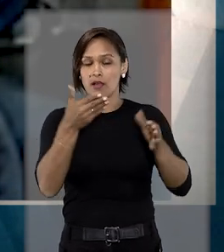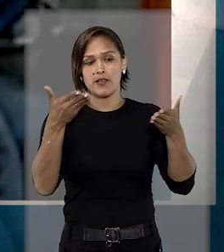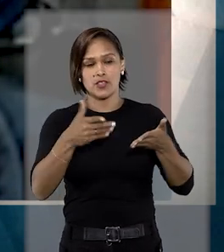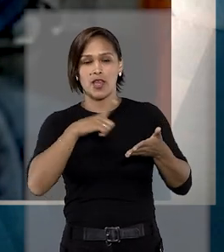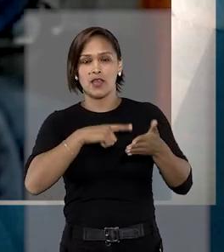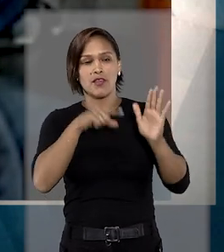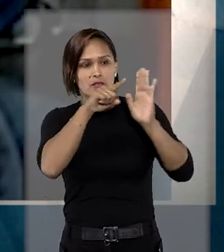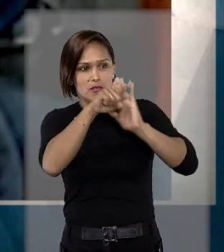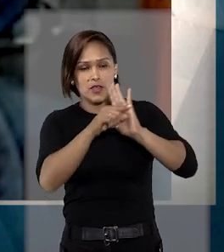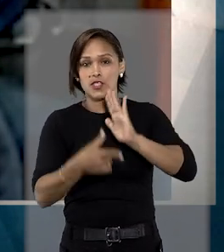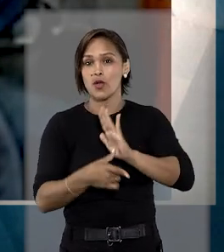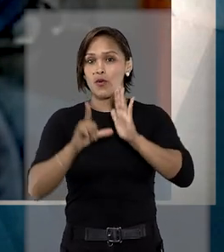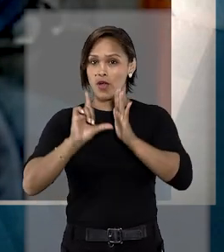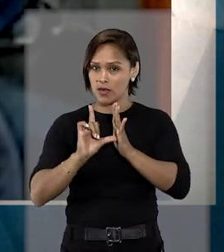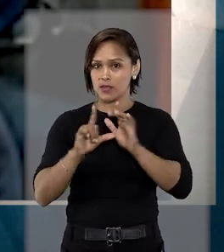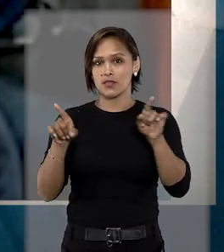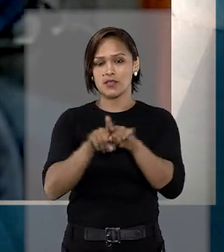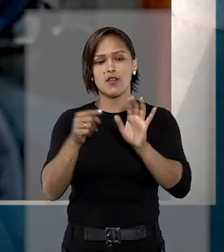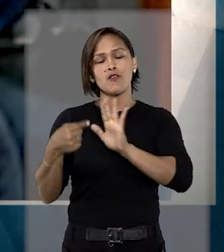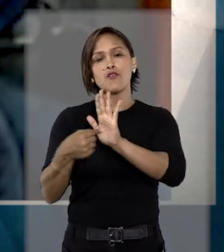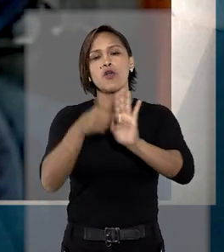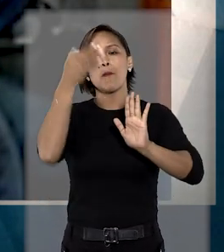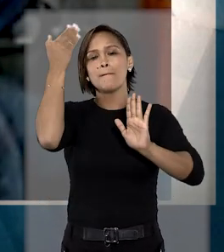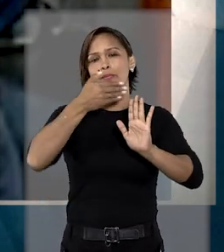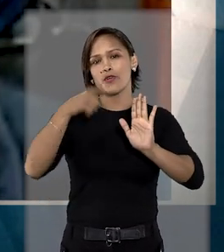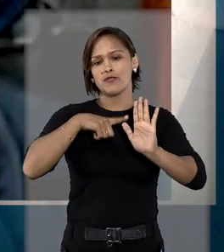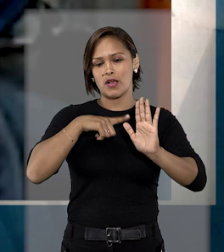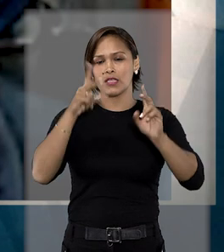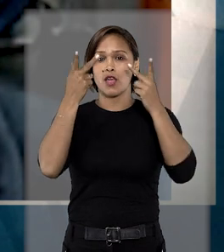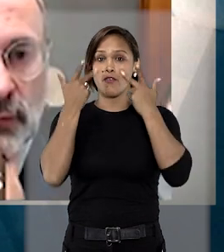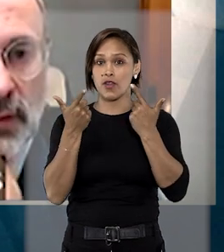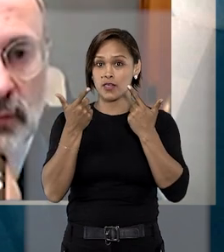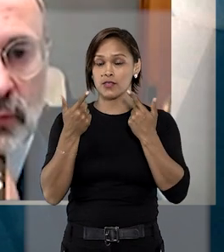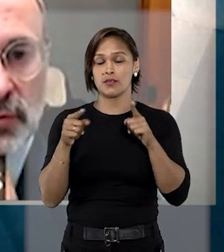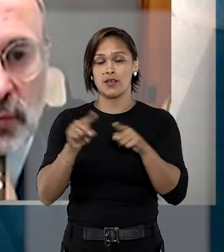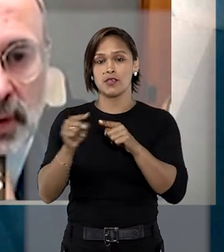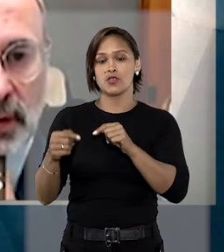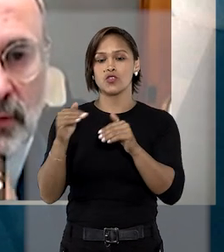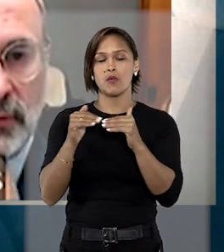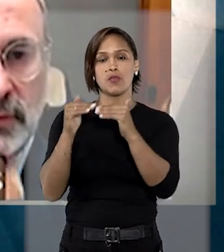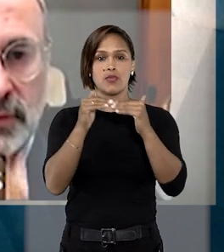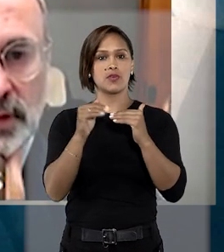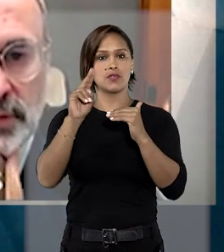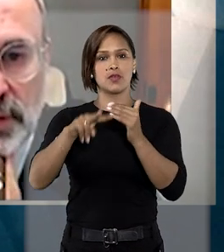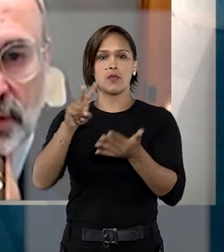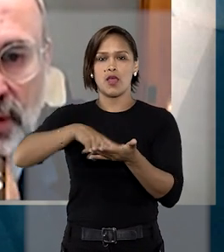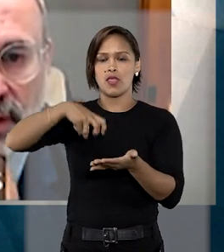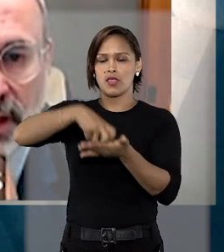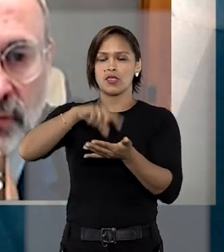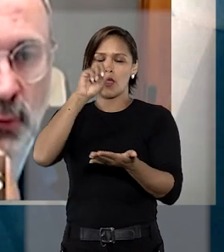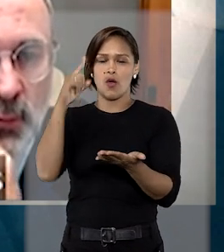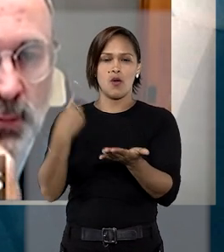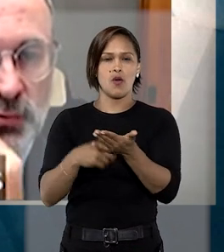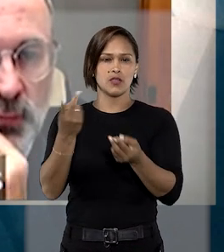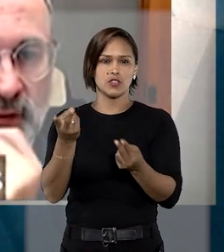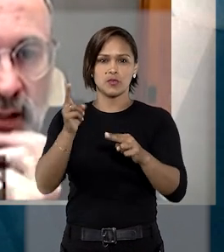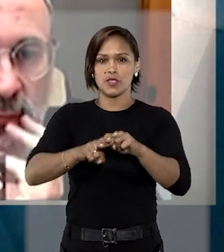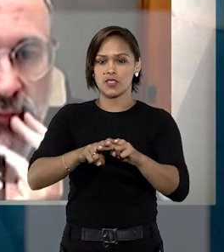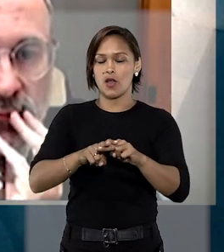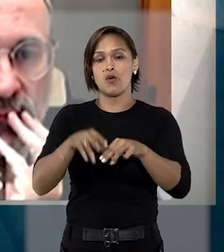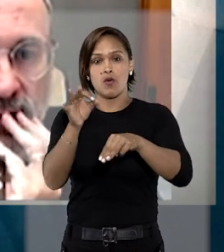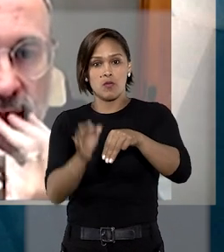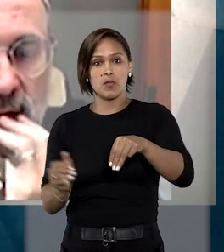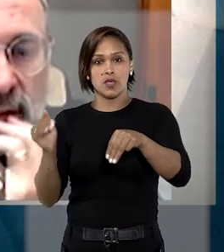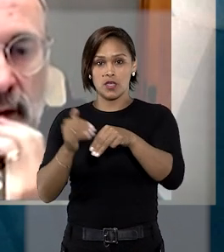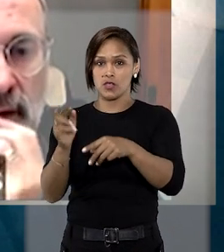houve investigação prévia e foi demonstrada a situação de flagrância. Sobre o restabelecimento da ordem de prisão, Sebastião